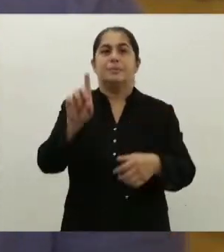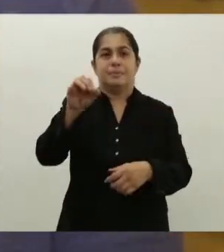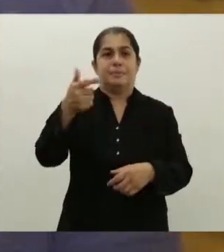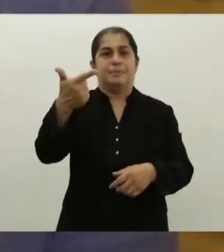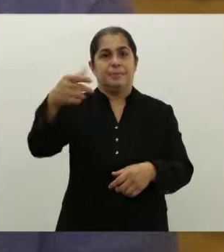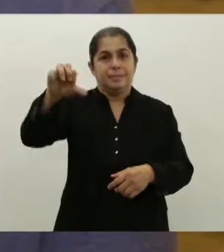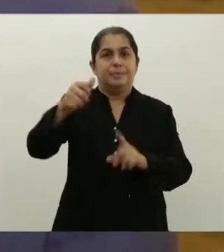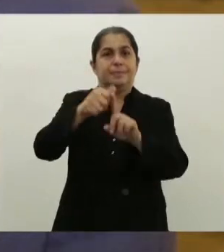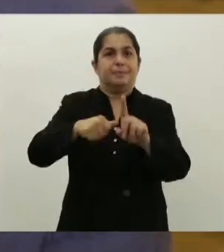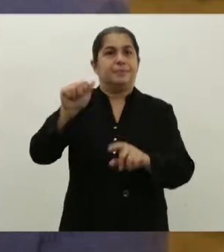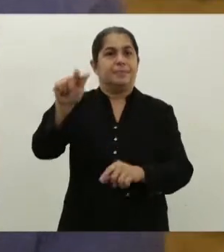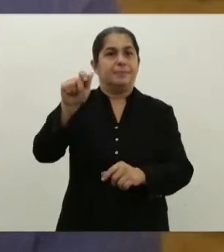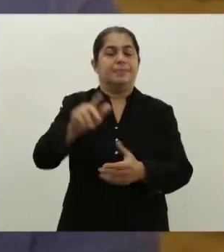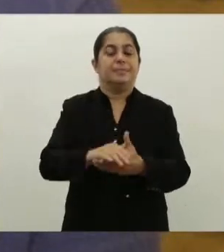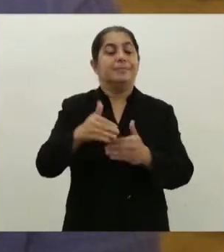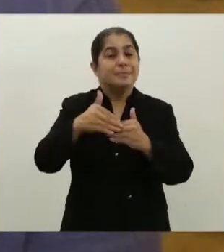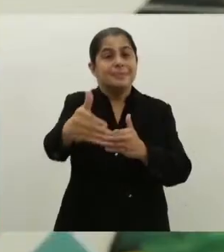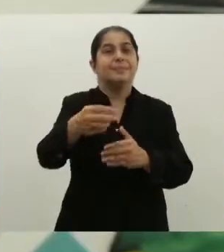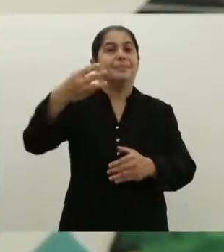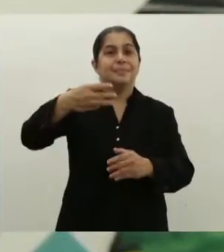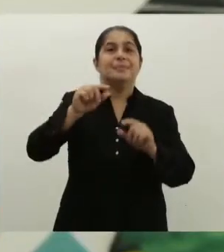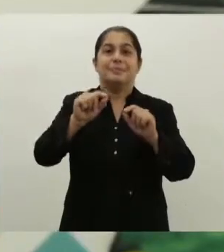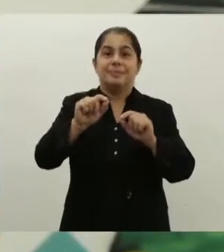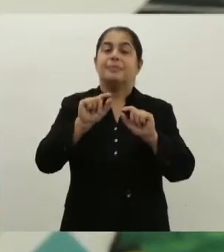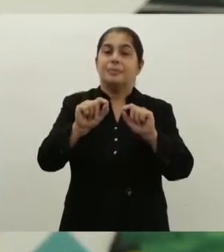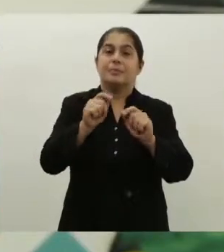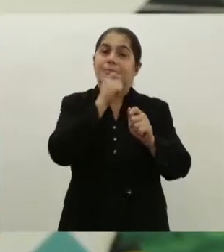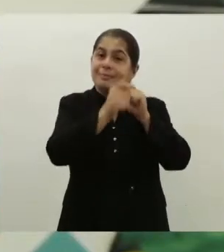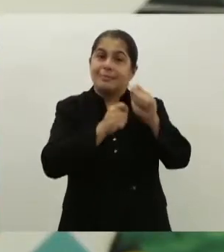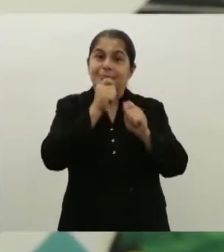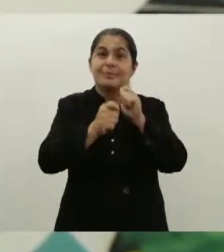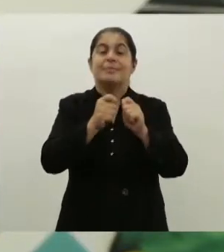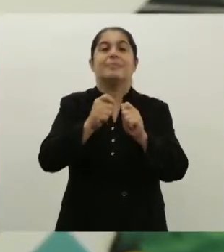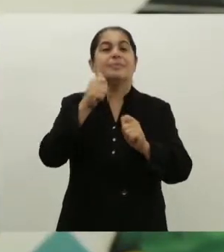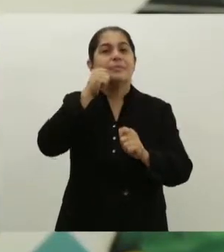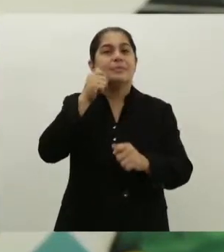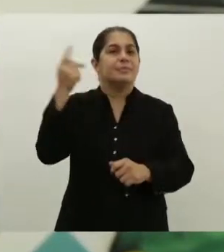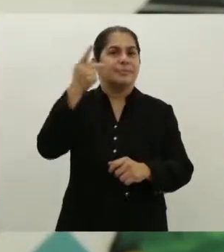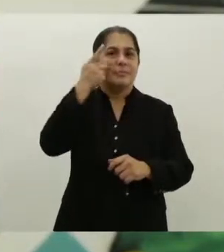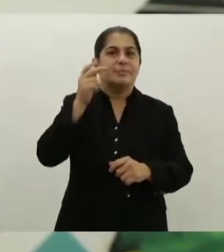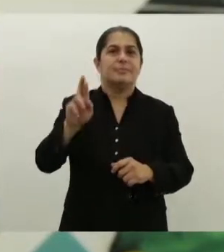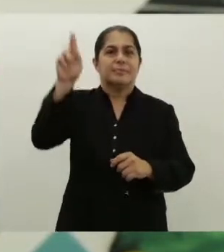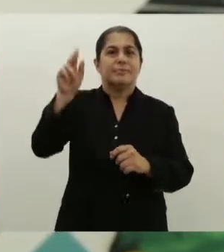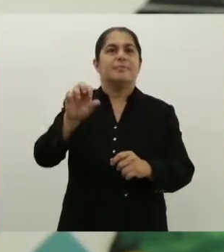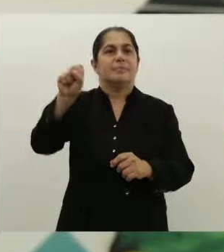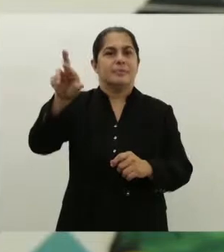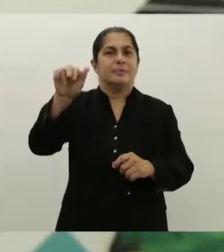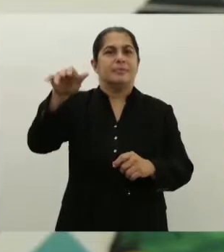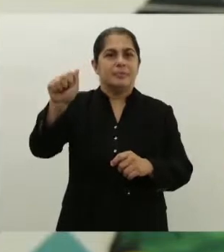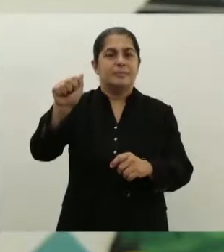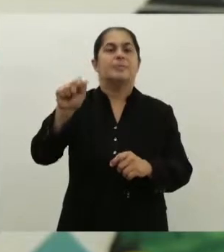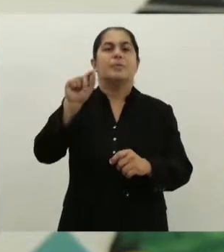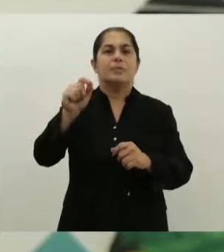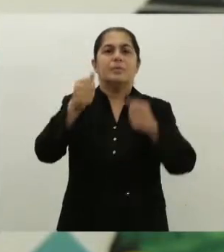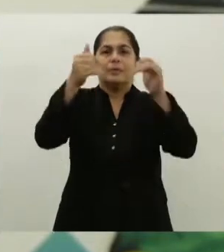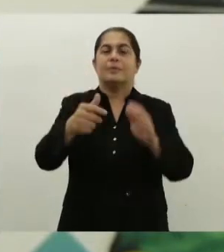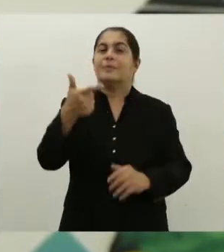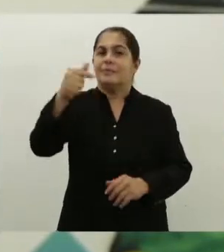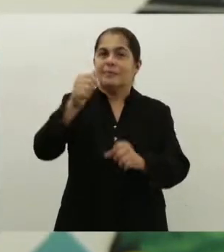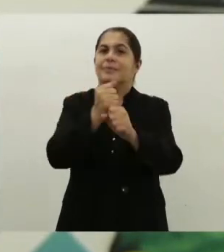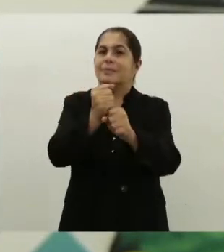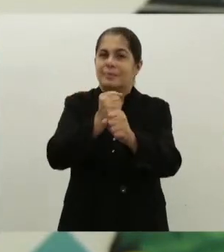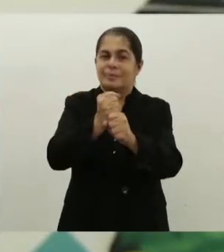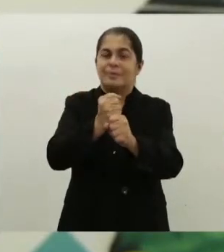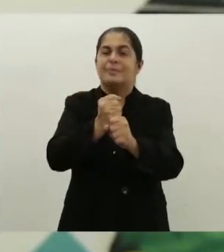15 dias para escolher dentre esses três nomes. No próximo bloco, não perca a entrevista com a promotora de justiça, Soraya Escorel,